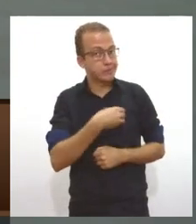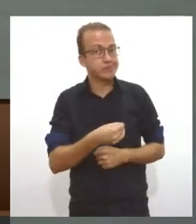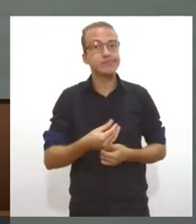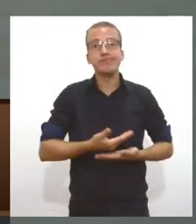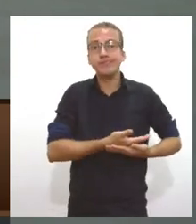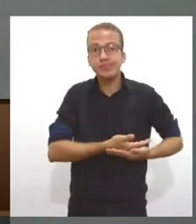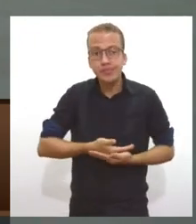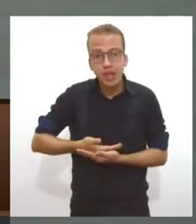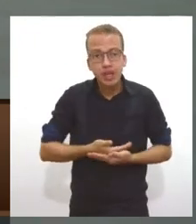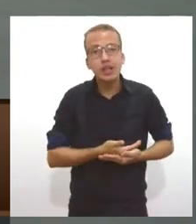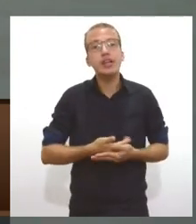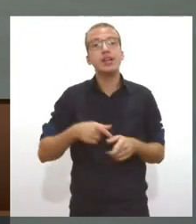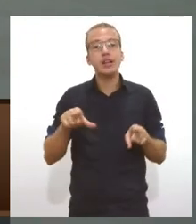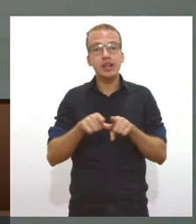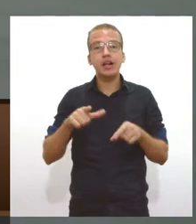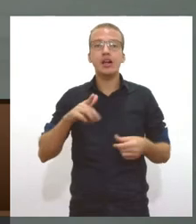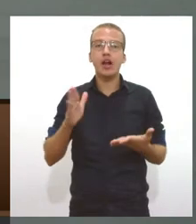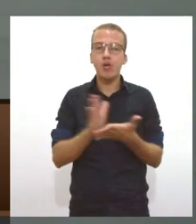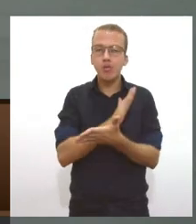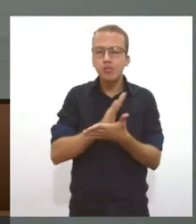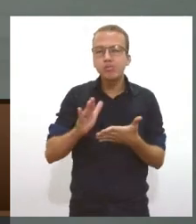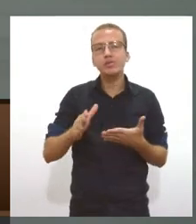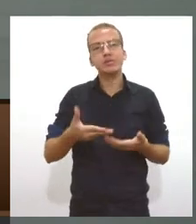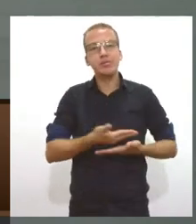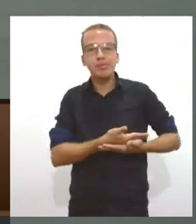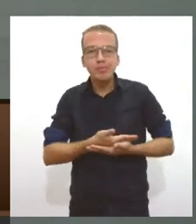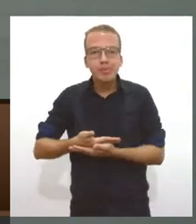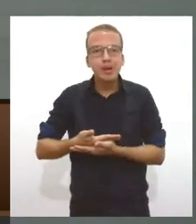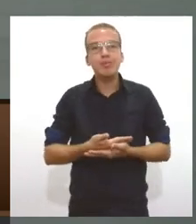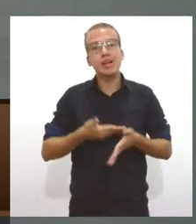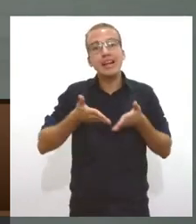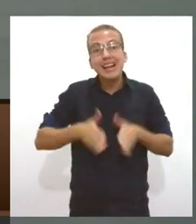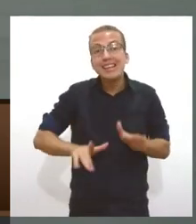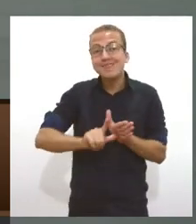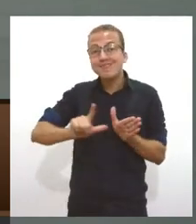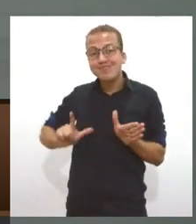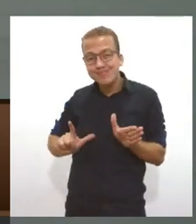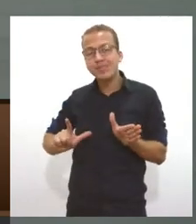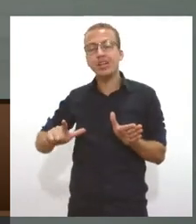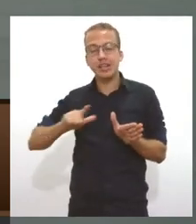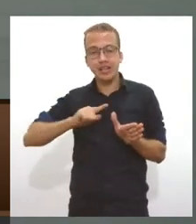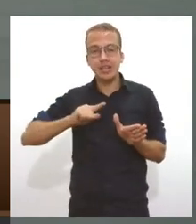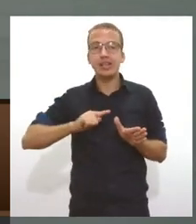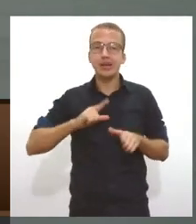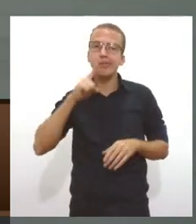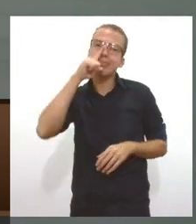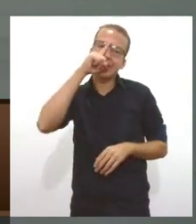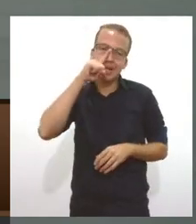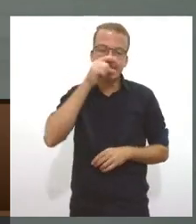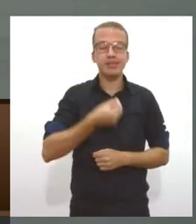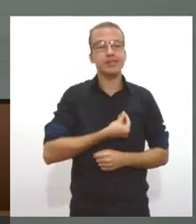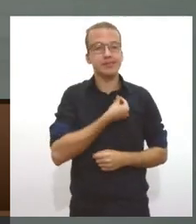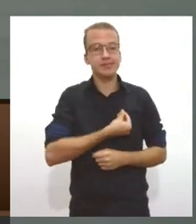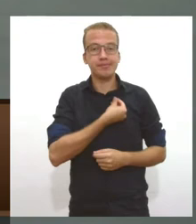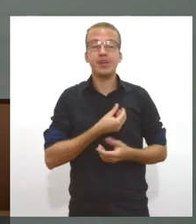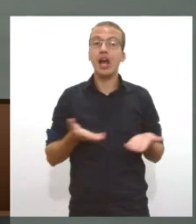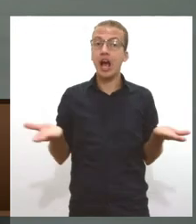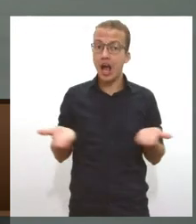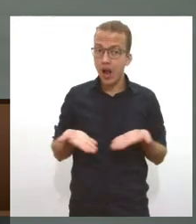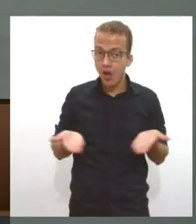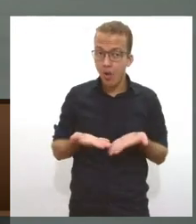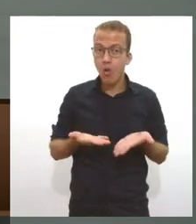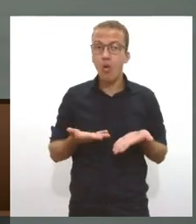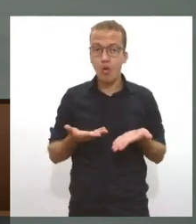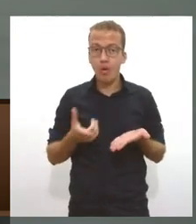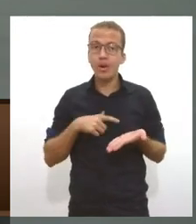nutrir os bebês prematuros da maternidade de nossa senhora de Lourdes, classificada como de alto risco. Atualmente, o Banco conta com